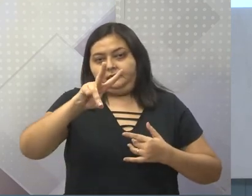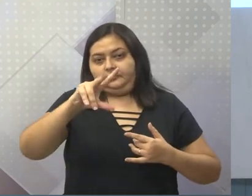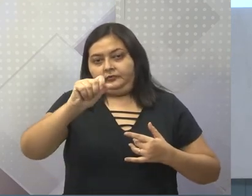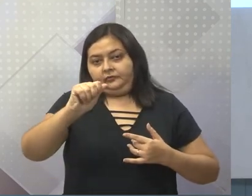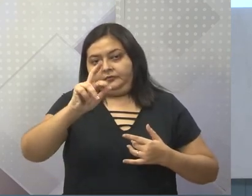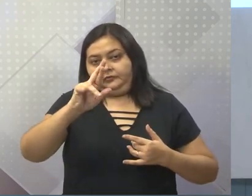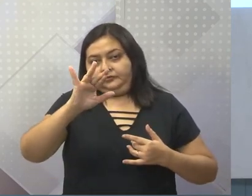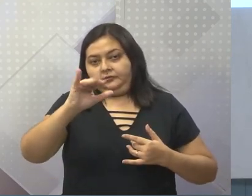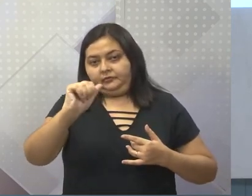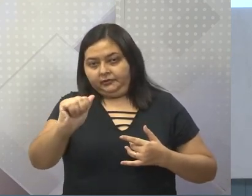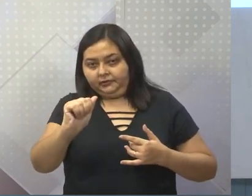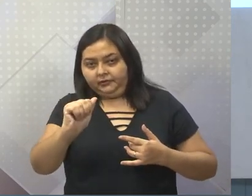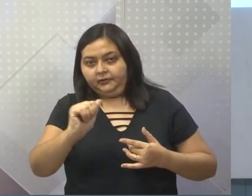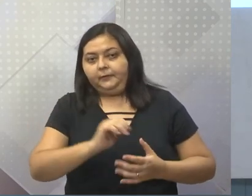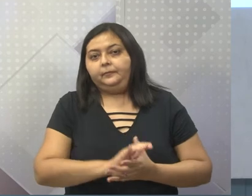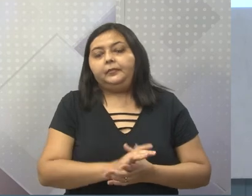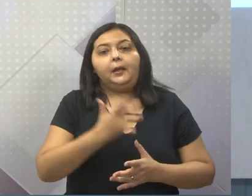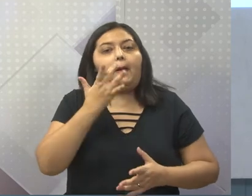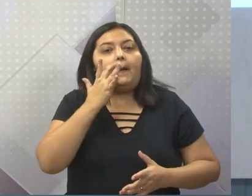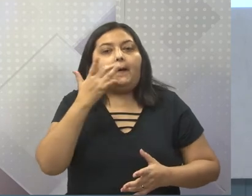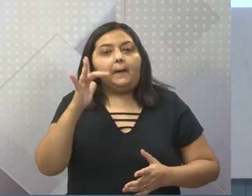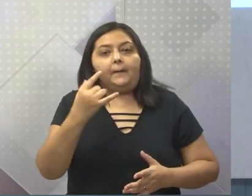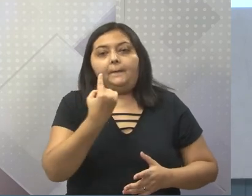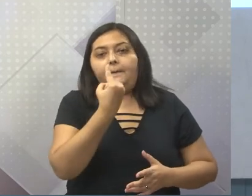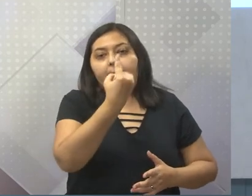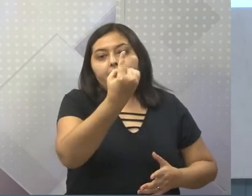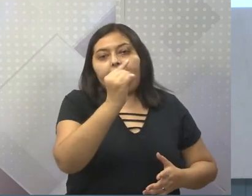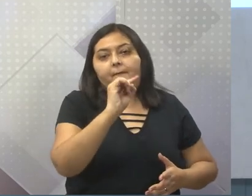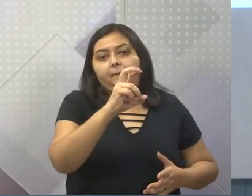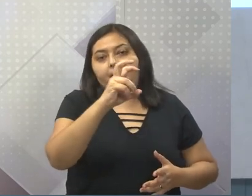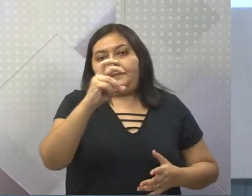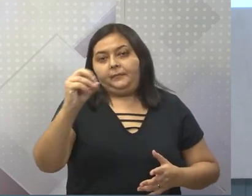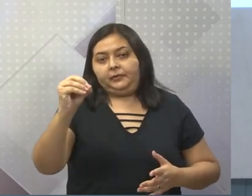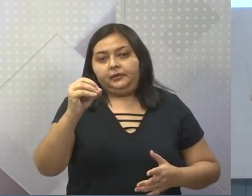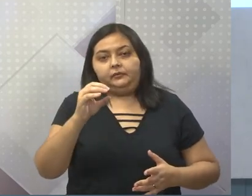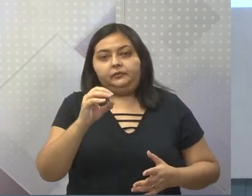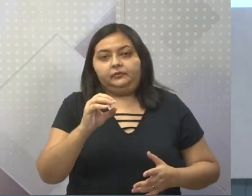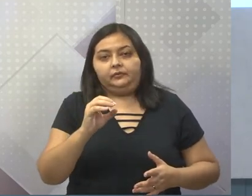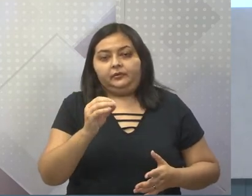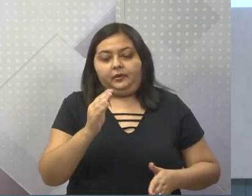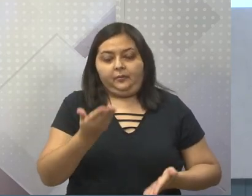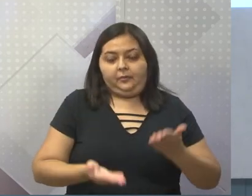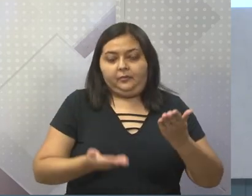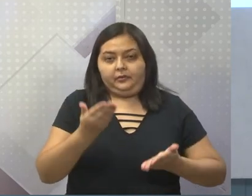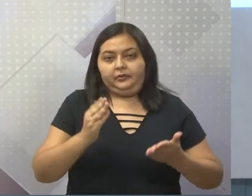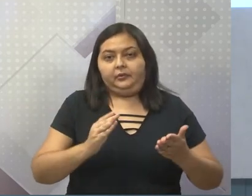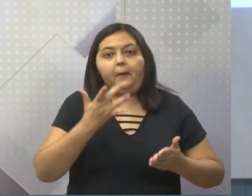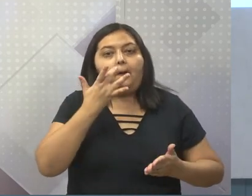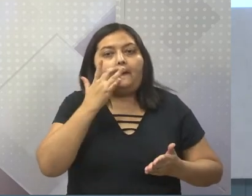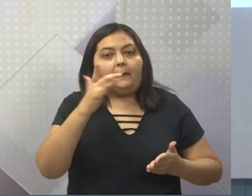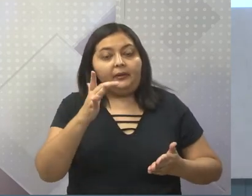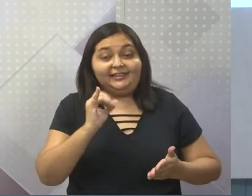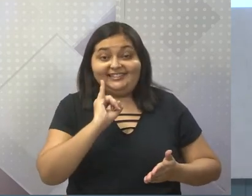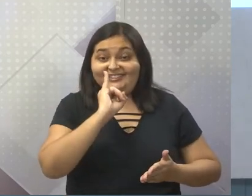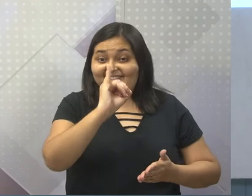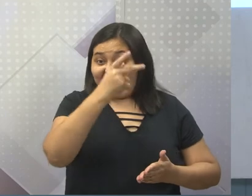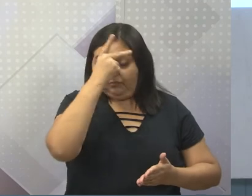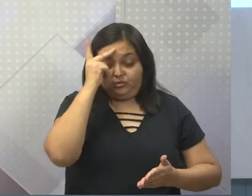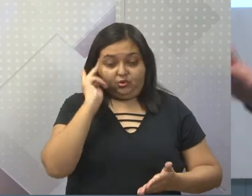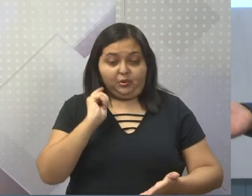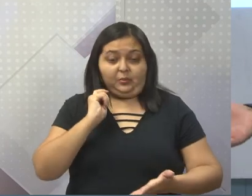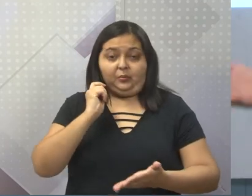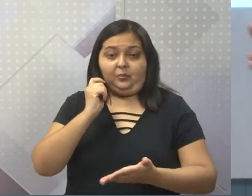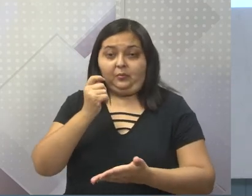tinha uma quantidade muito grande de ouro, tinha que pagar 1.500, 1.500 quilos de ouro. Se não desse 1.500 quilos de ouro,